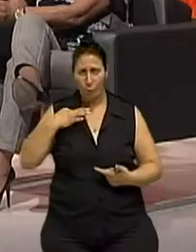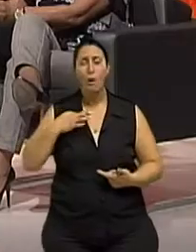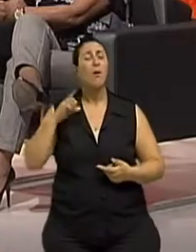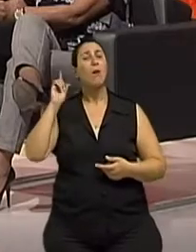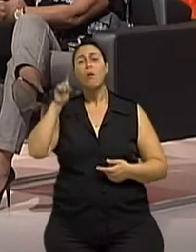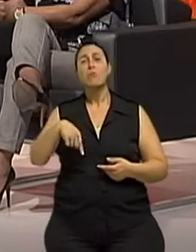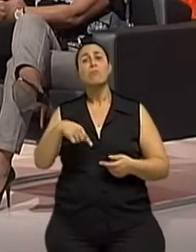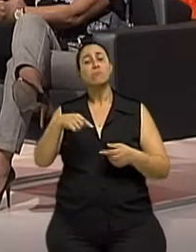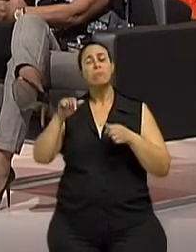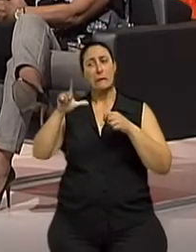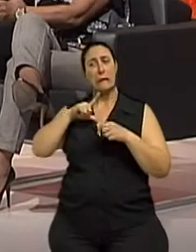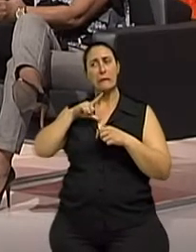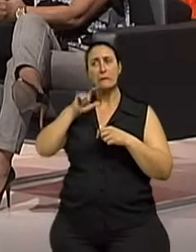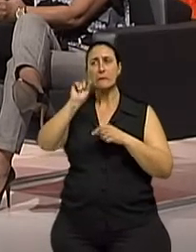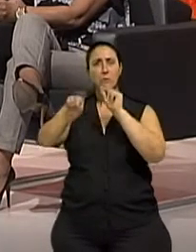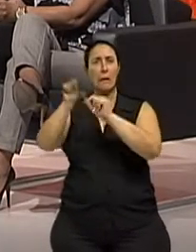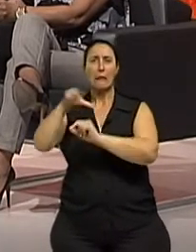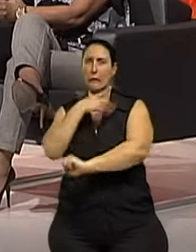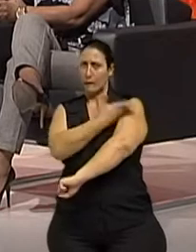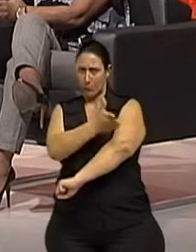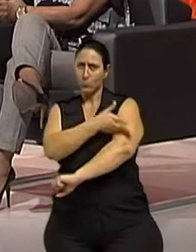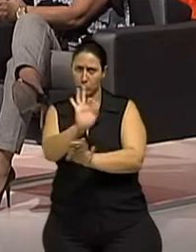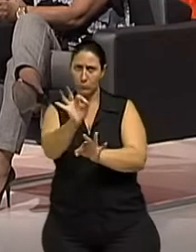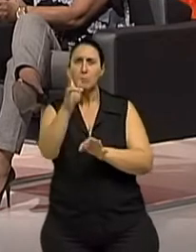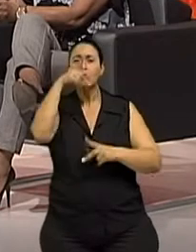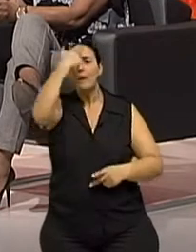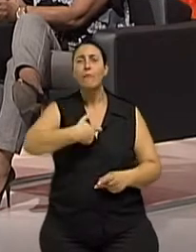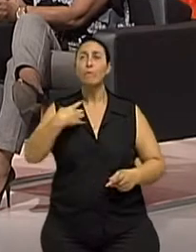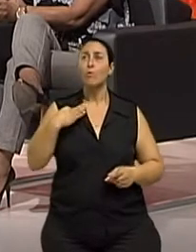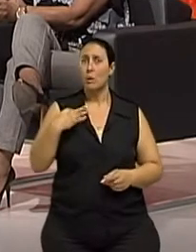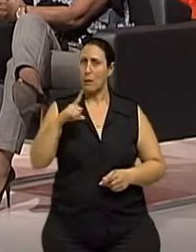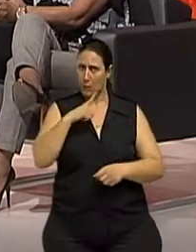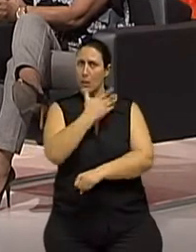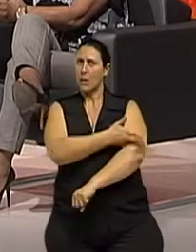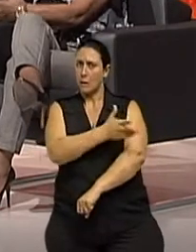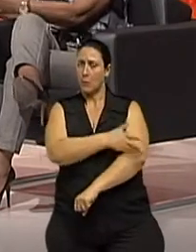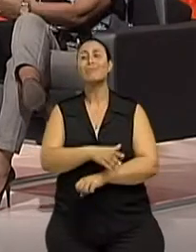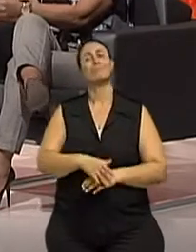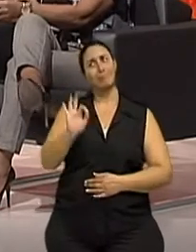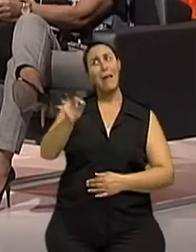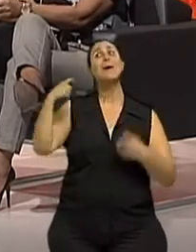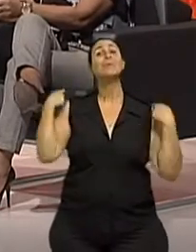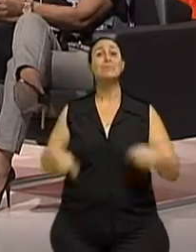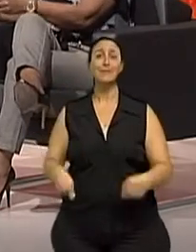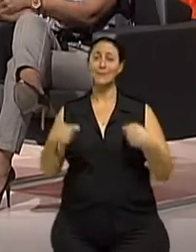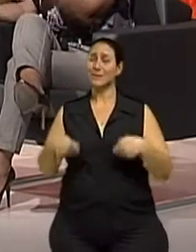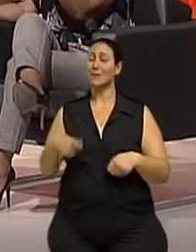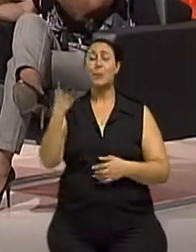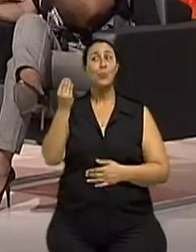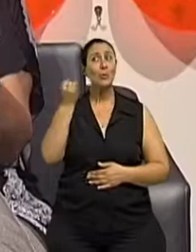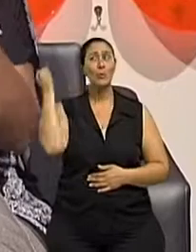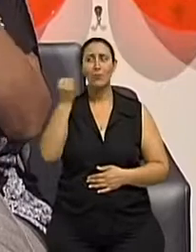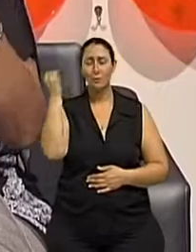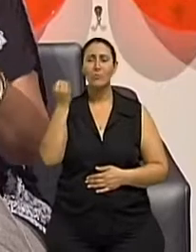quer ser voluntário. Tem um treinamento, né, normalmente. E é extremamente necessário. Necessário esse treinamento, Muito necessário.